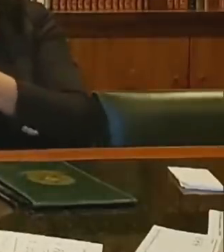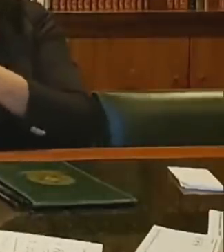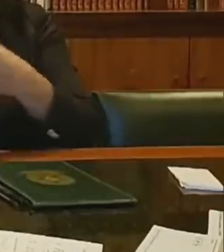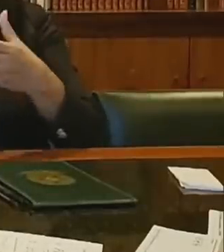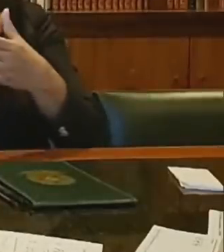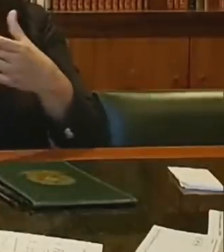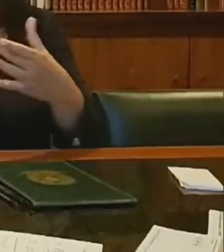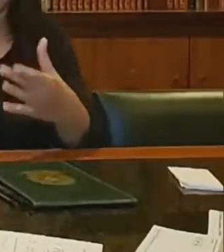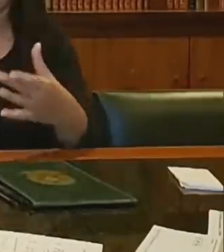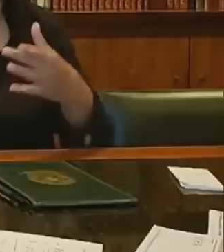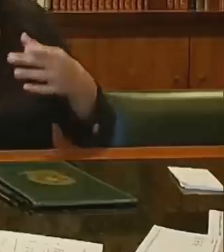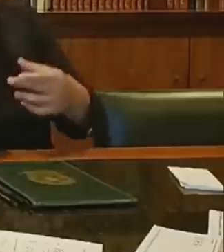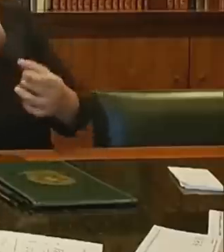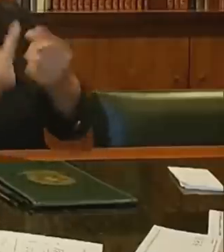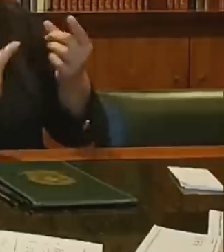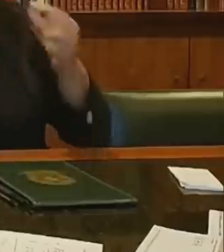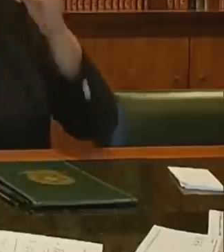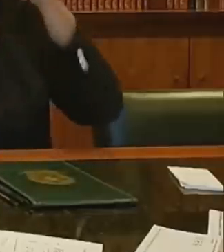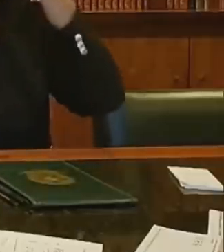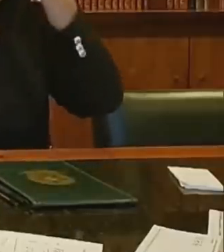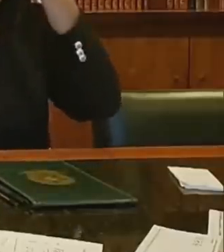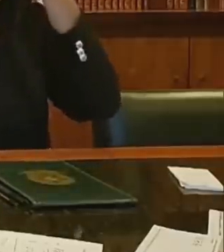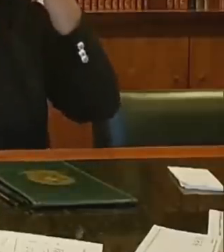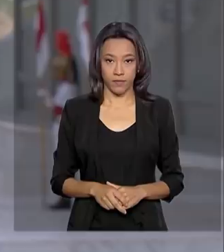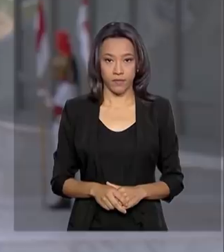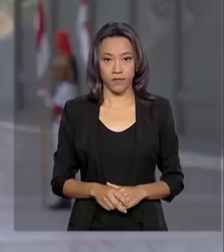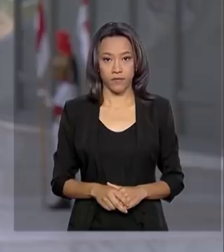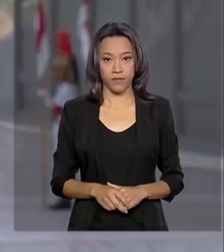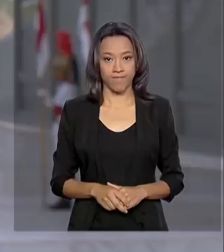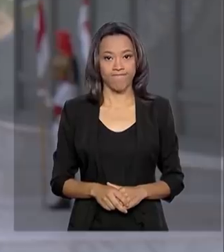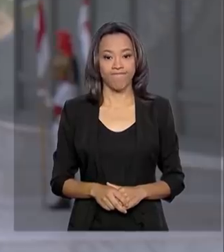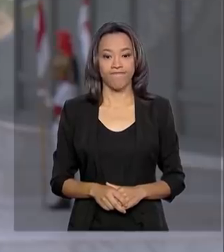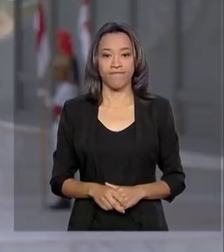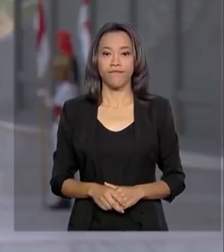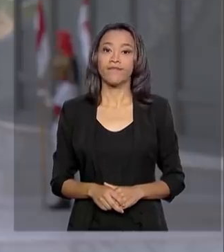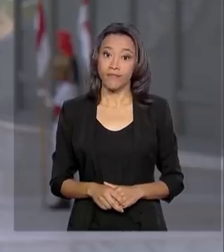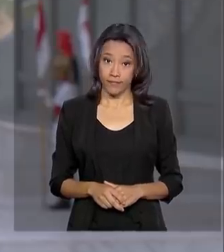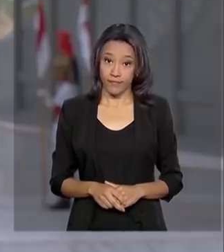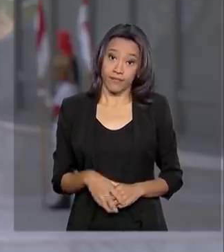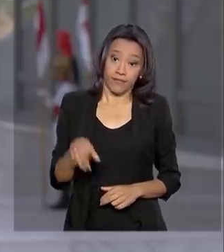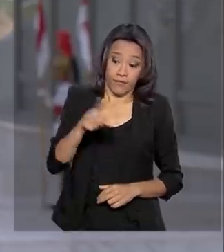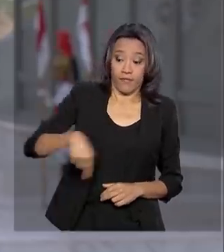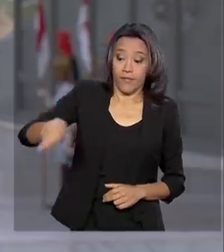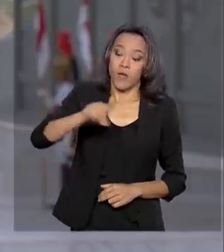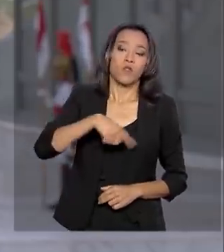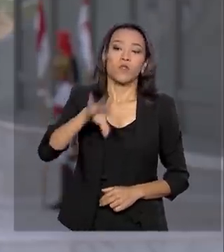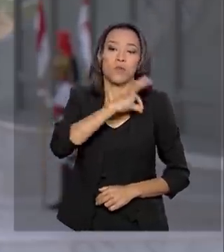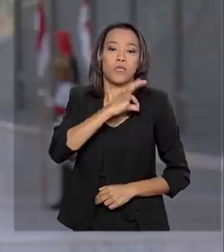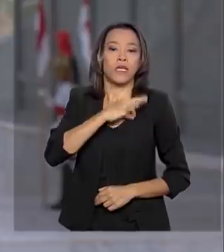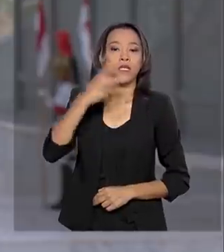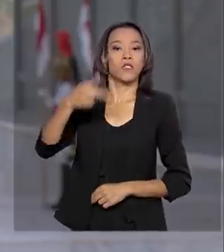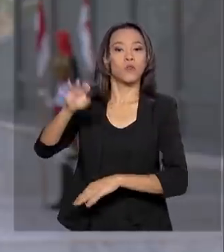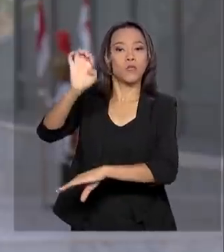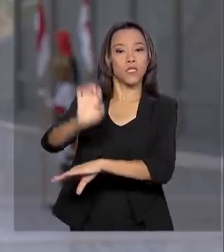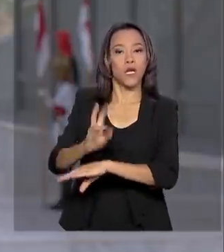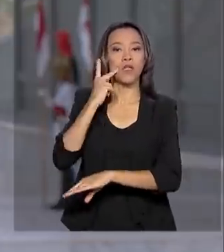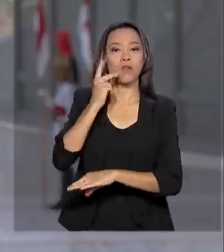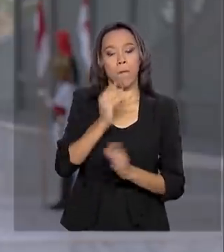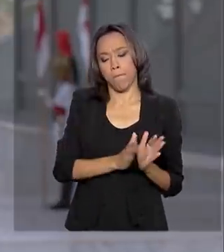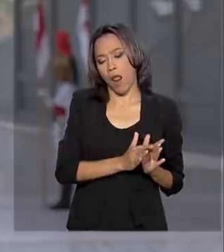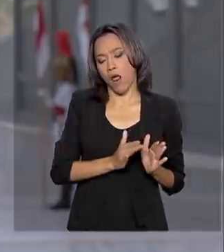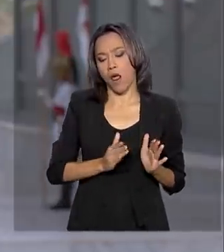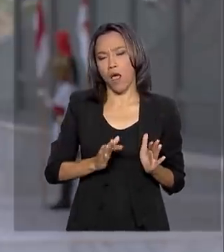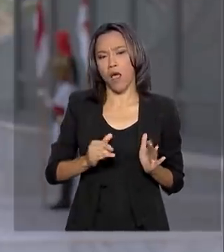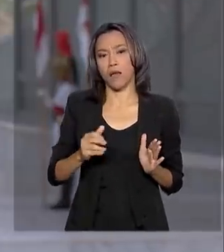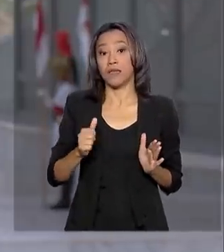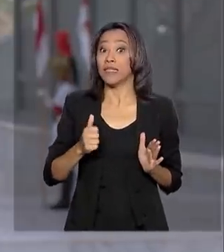governadores. GLO é uma questão emergencial. Os policiais militares do Ceará já estão no décimo dia